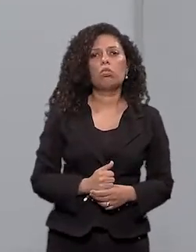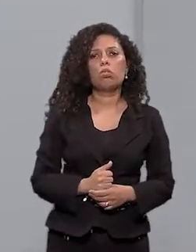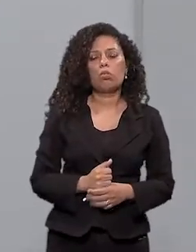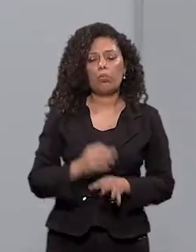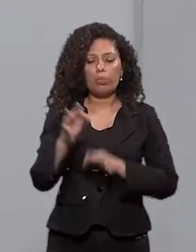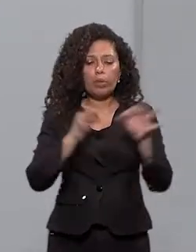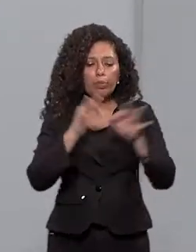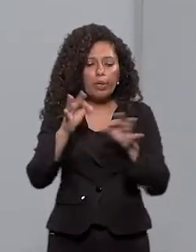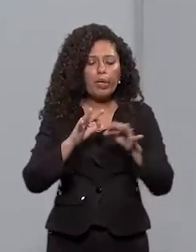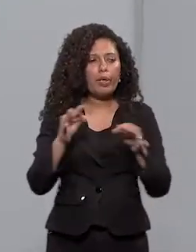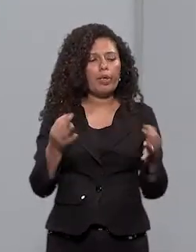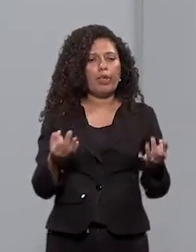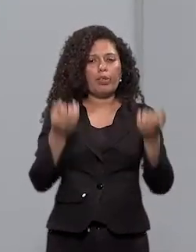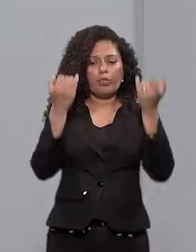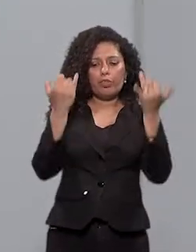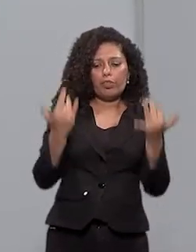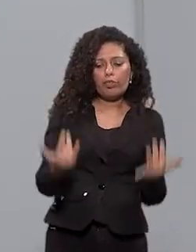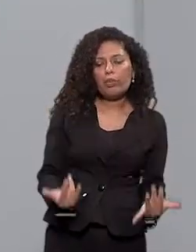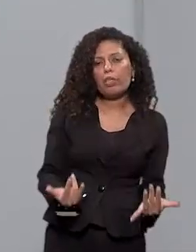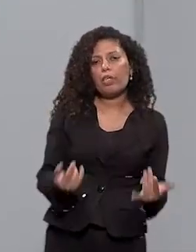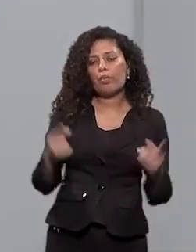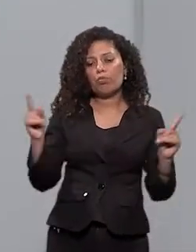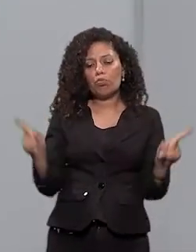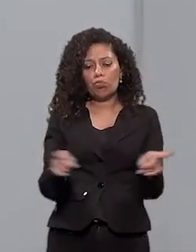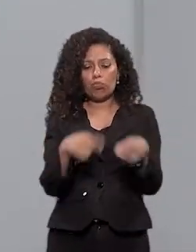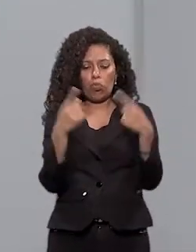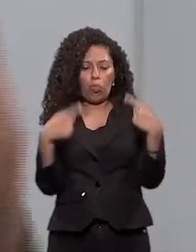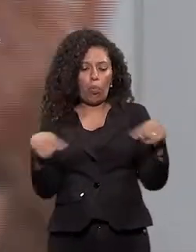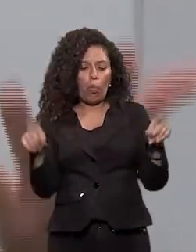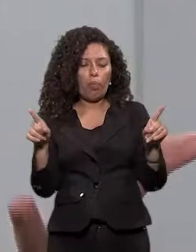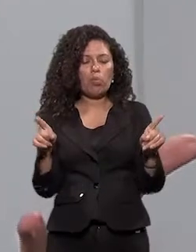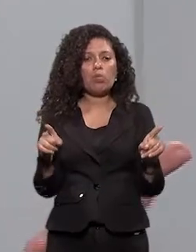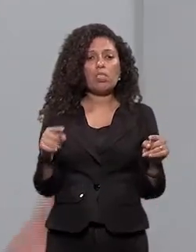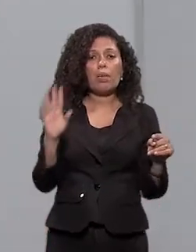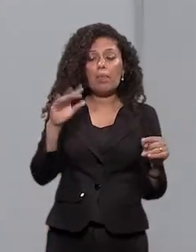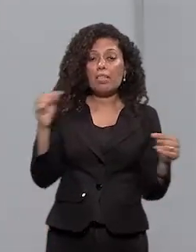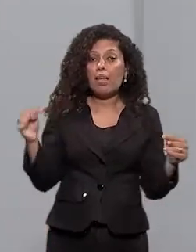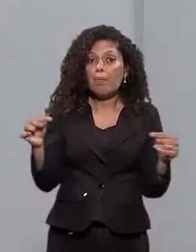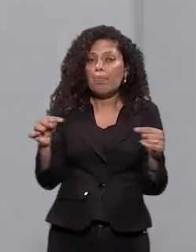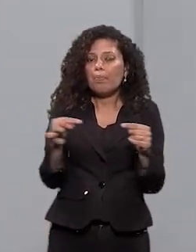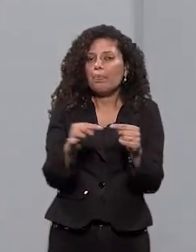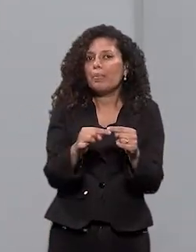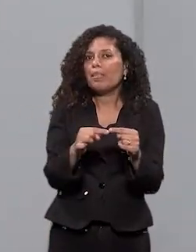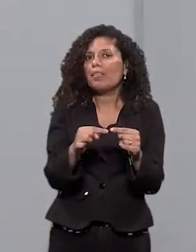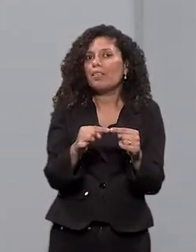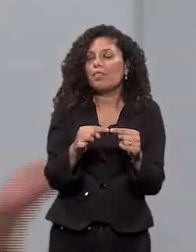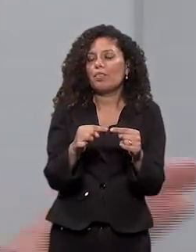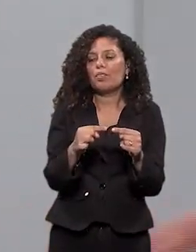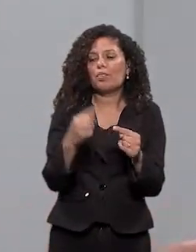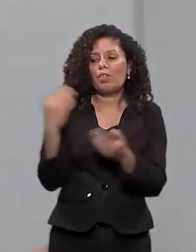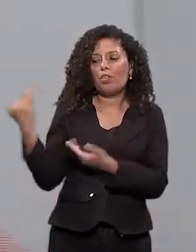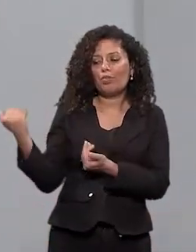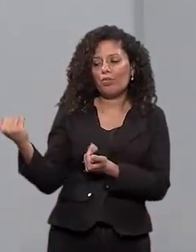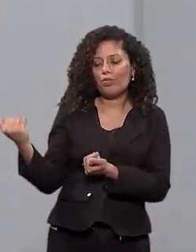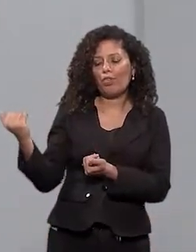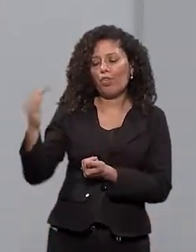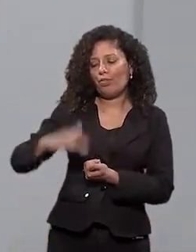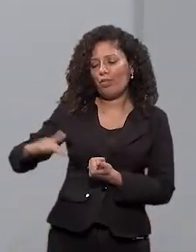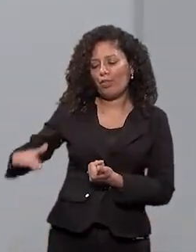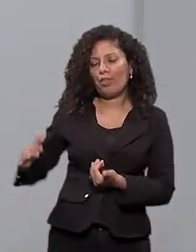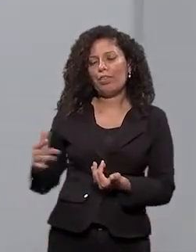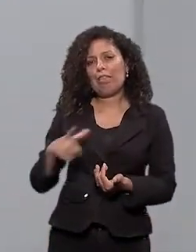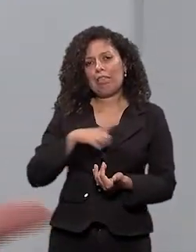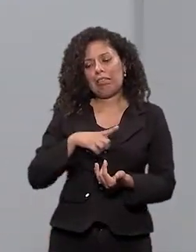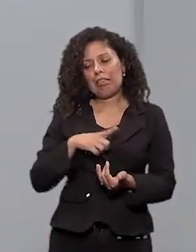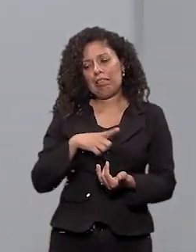Preparar uma aula onde eu atenda a turma inteira, inclusive esse aluno que tem alguma